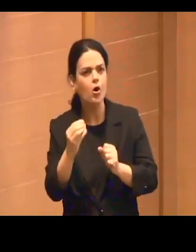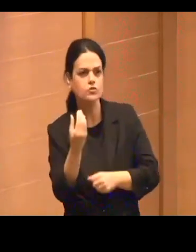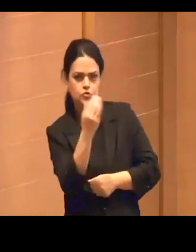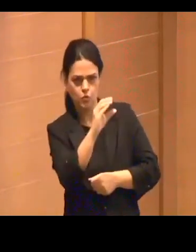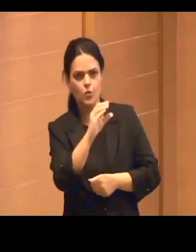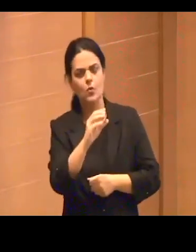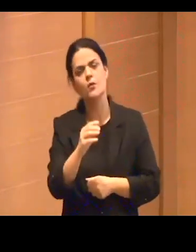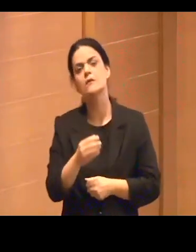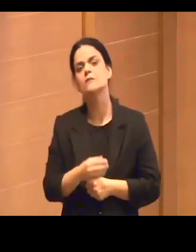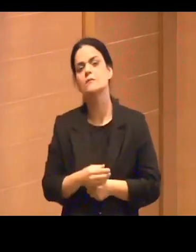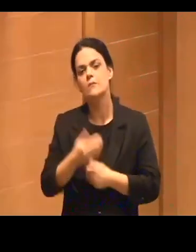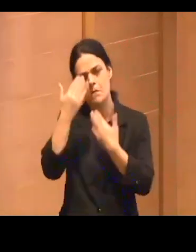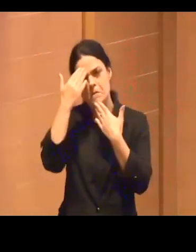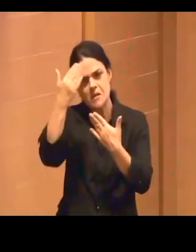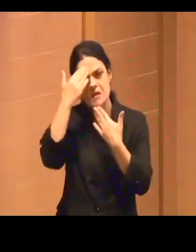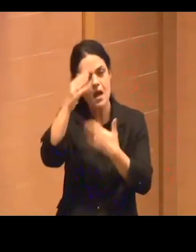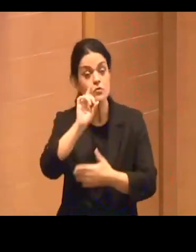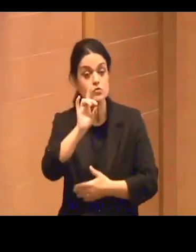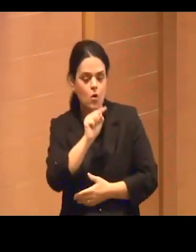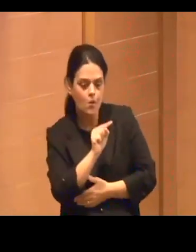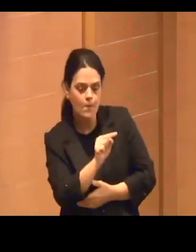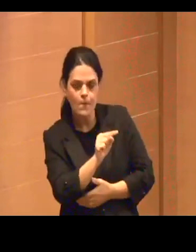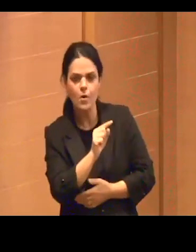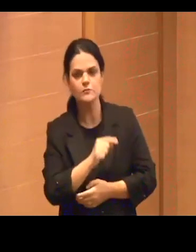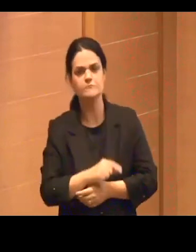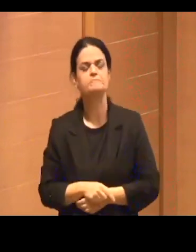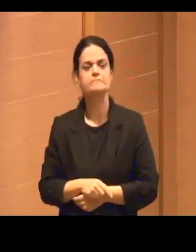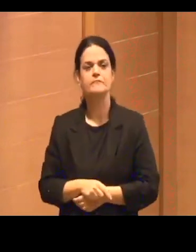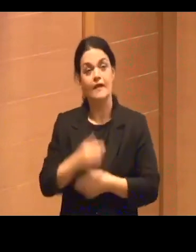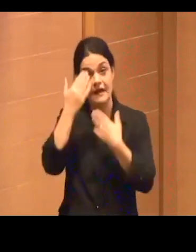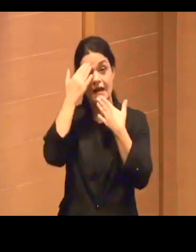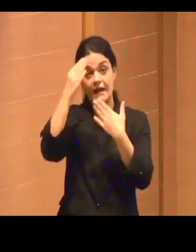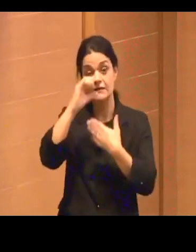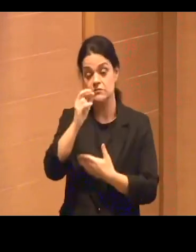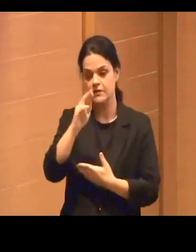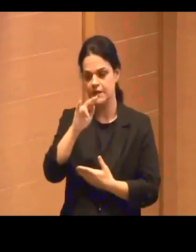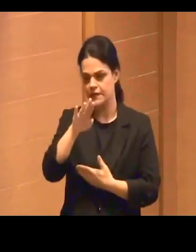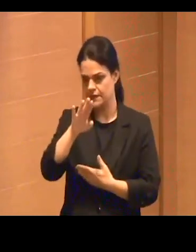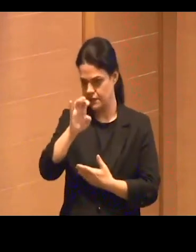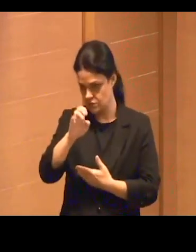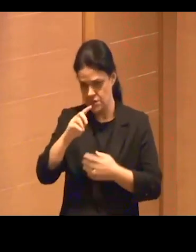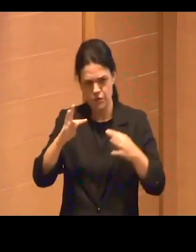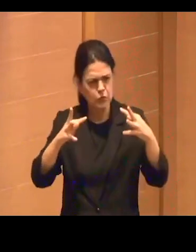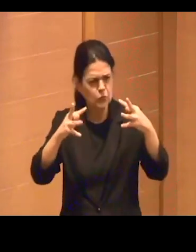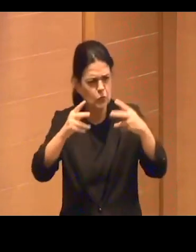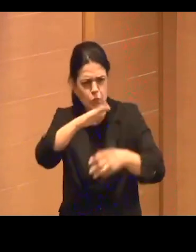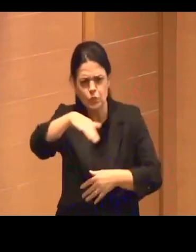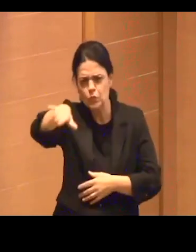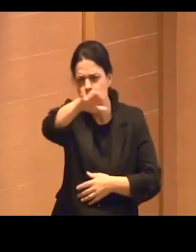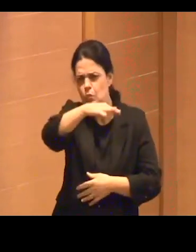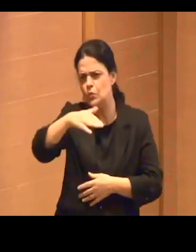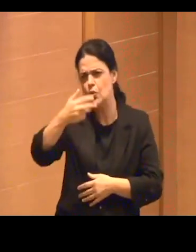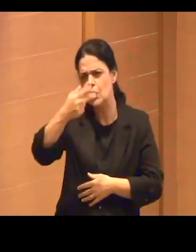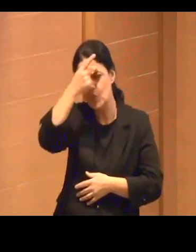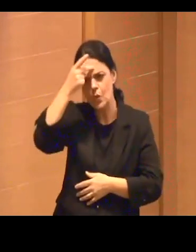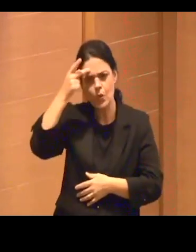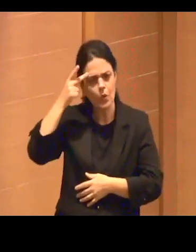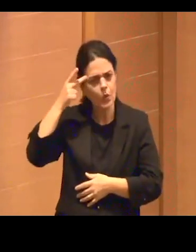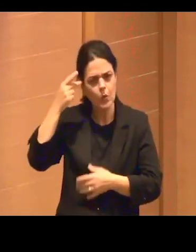é só no botãozinho aqui, né? Agradeço a Cristiane, a todos vocês, a todos vocês,